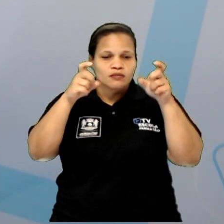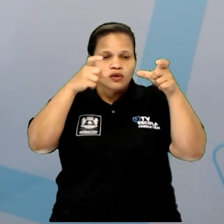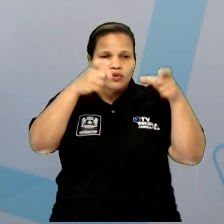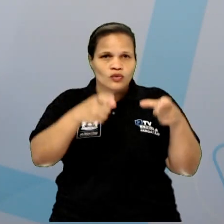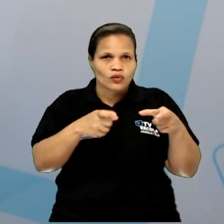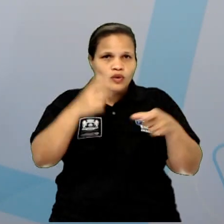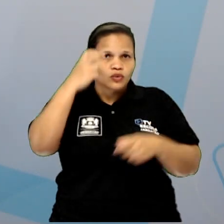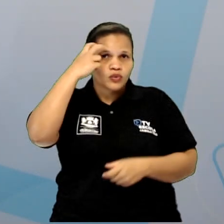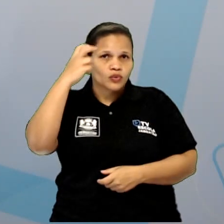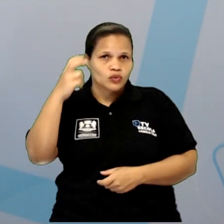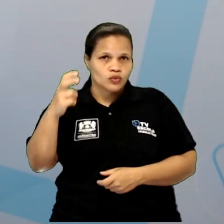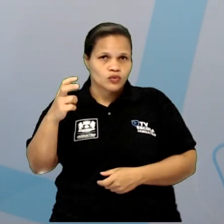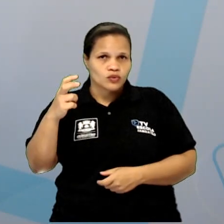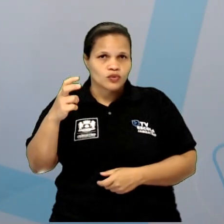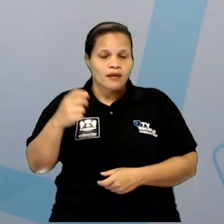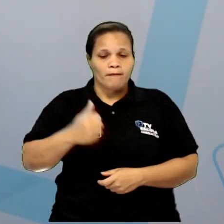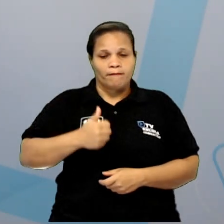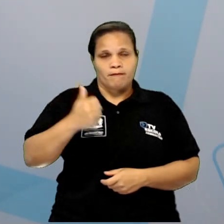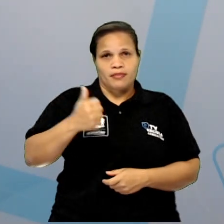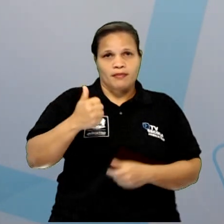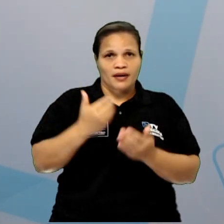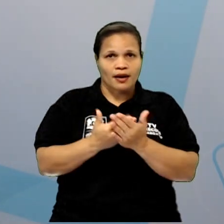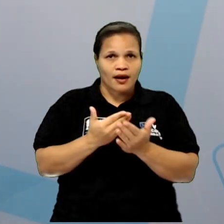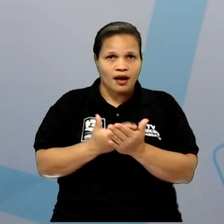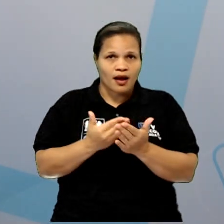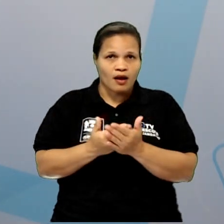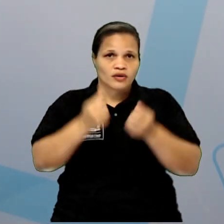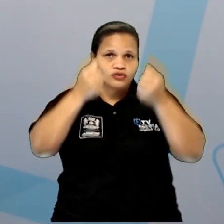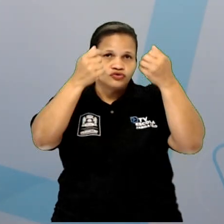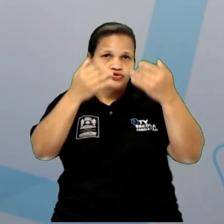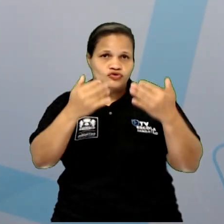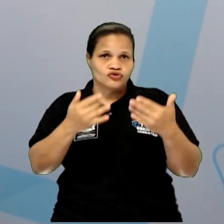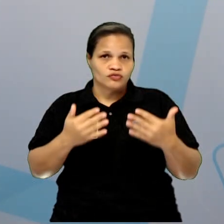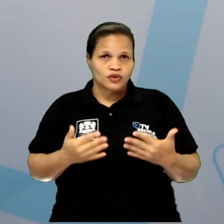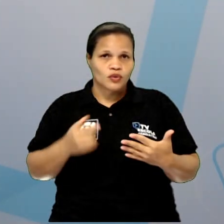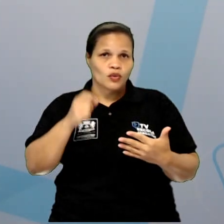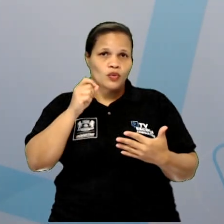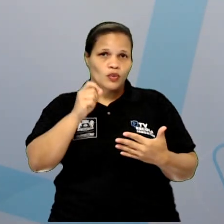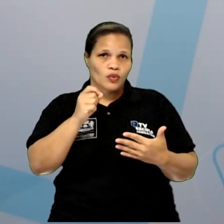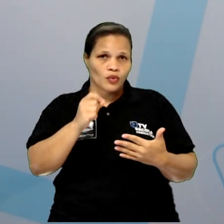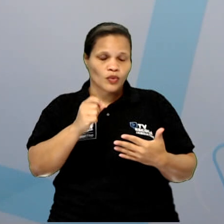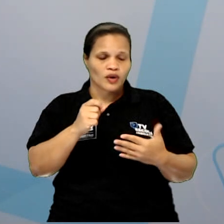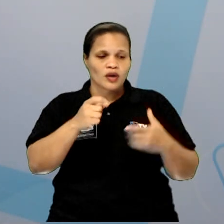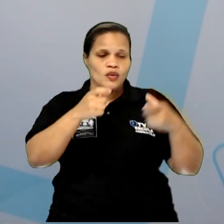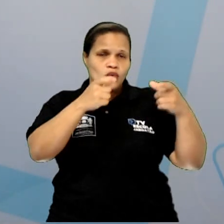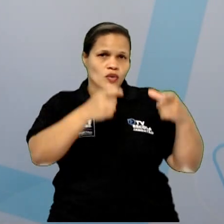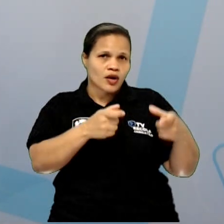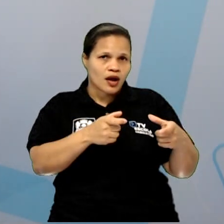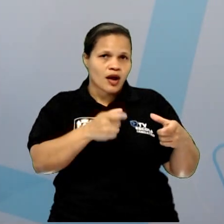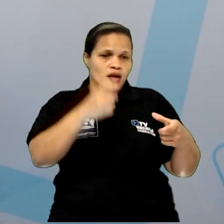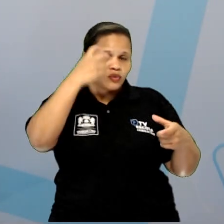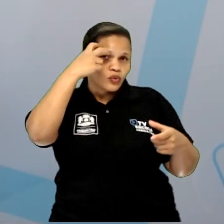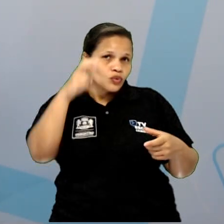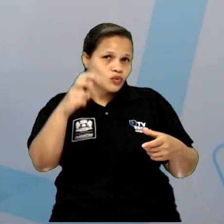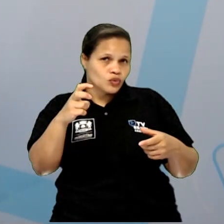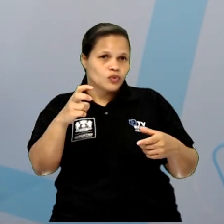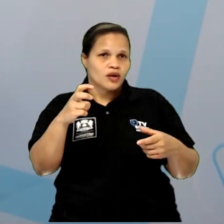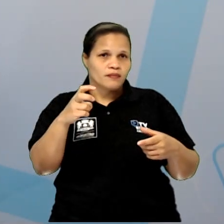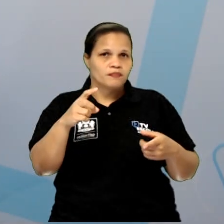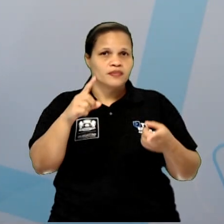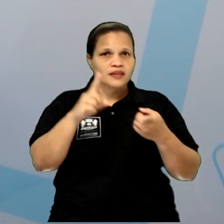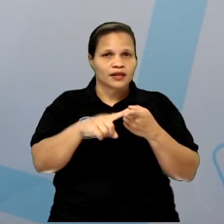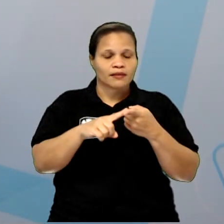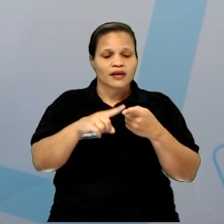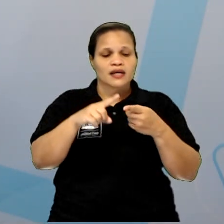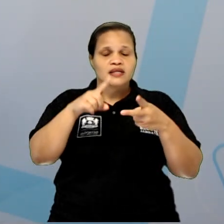Na primeira aula dessa série a gente falou sobre os espaços culturais, vimos o que é espaço cultural. Na segunda aula da série de espaços culturais, a gente falou um